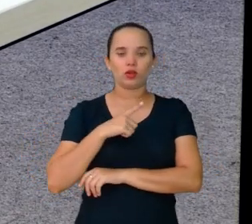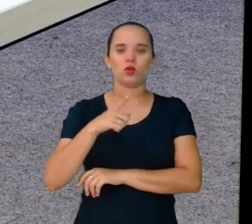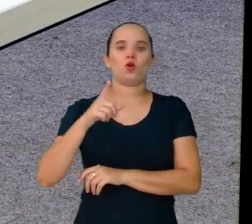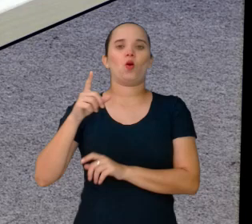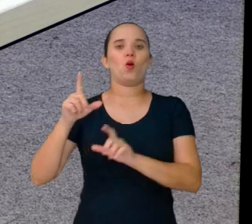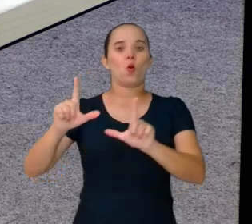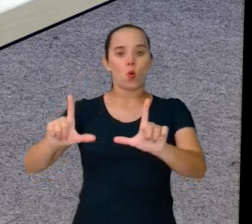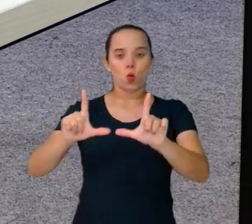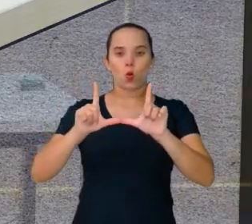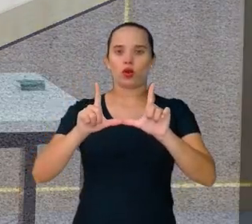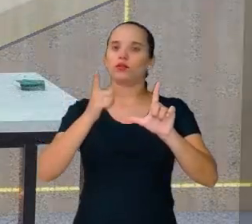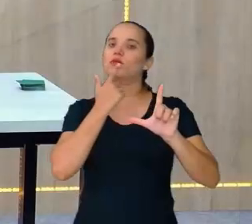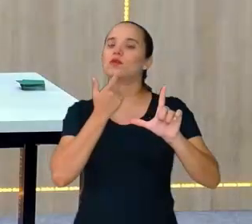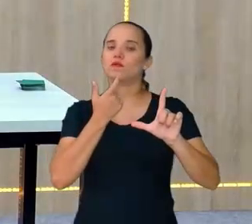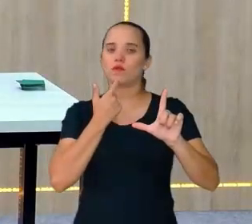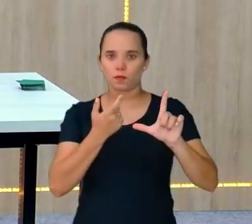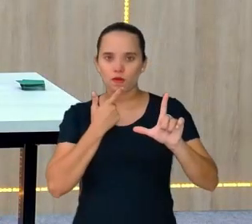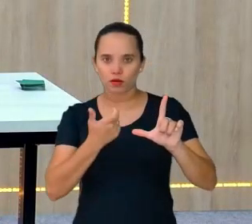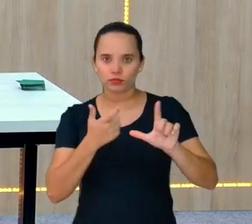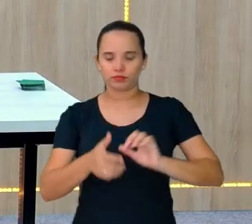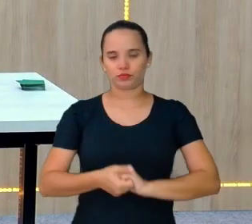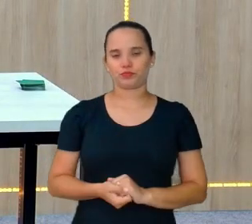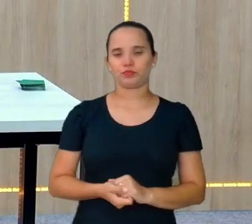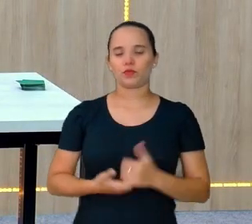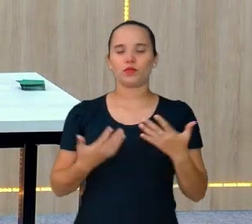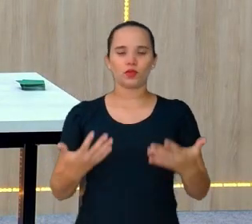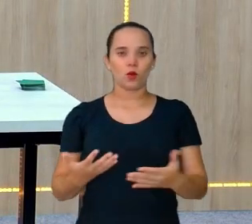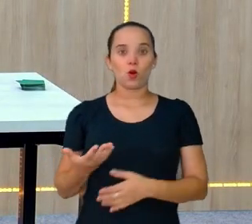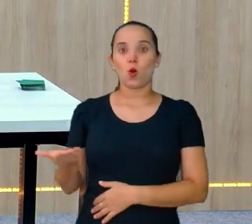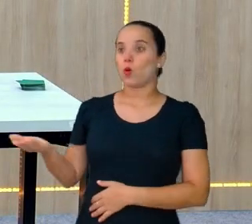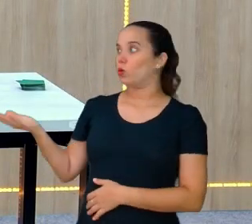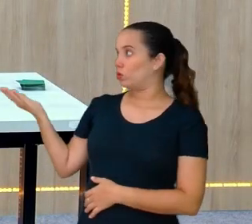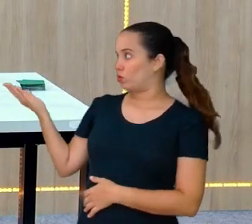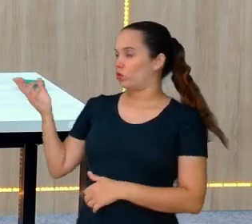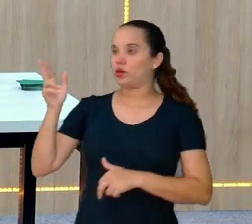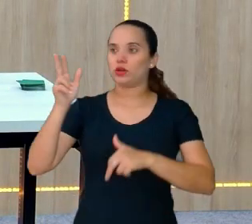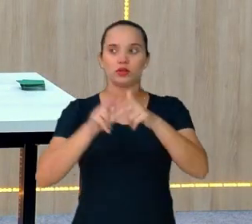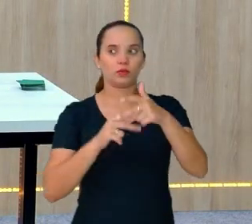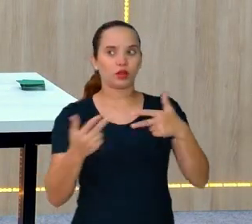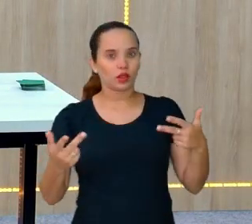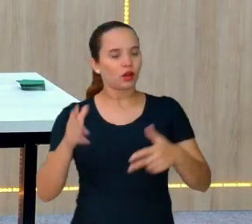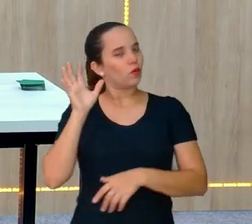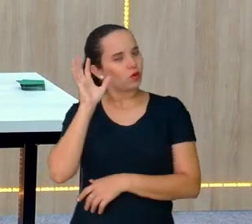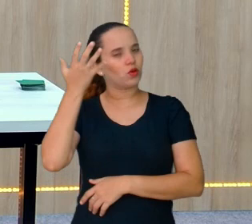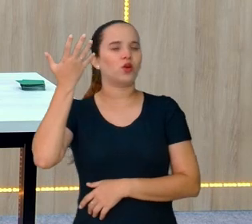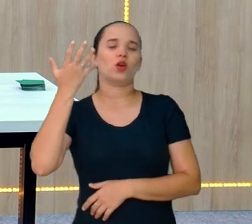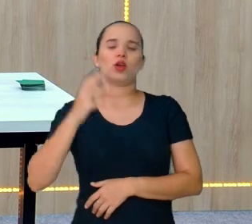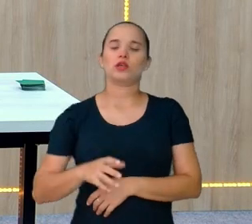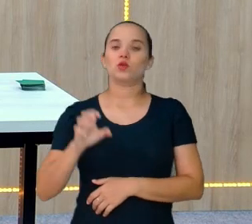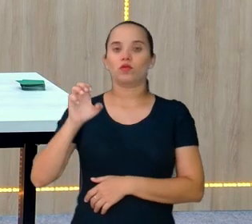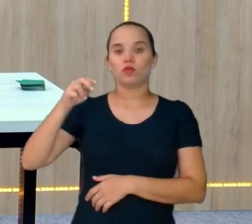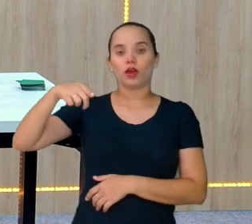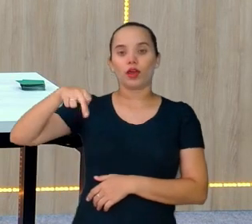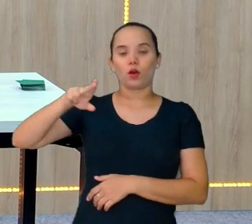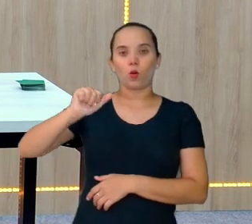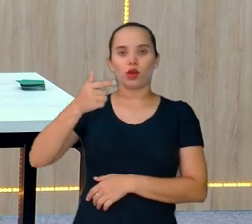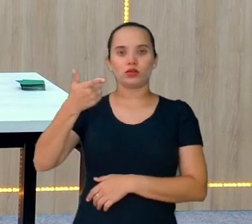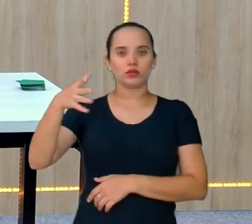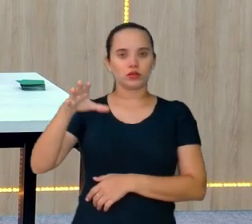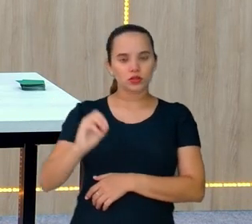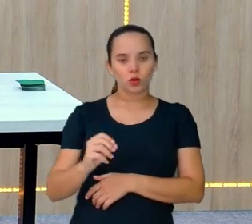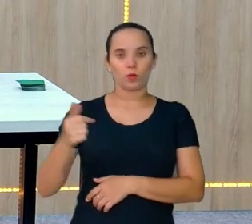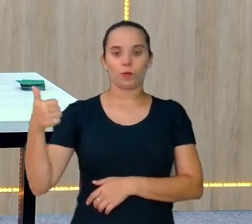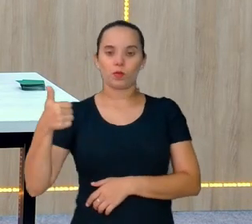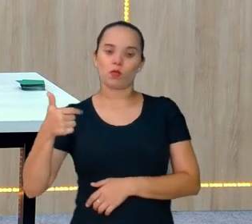Então, com estas peças, eu resolvo a equação do primeiro grau, a equação do segundo grau, expressões algébricas